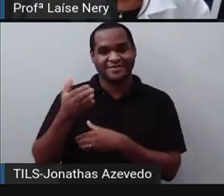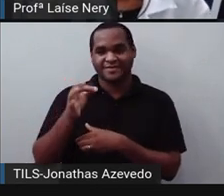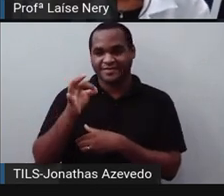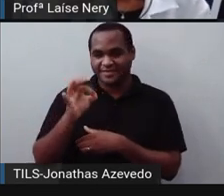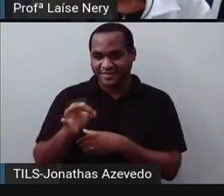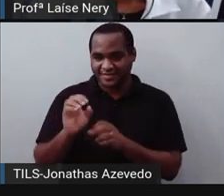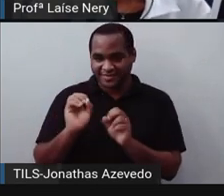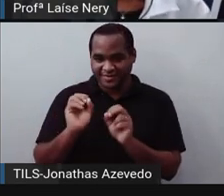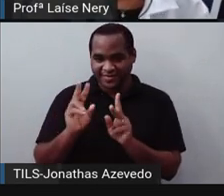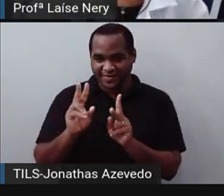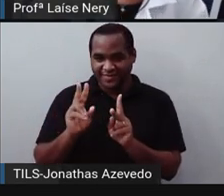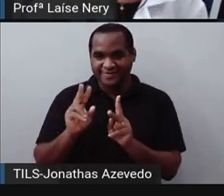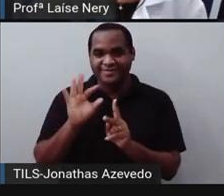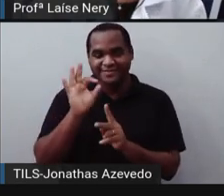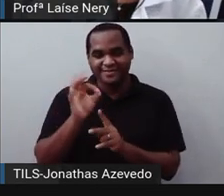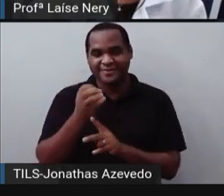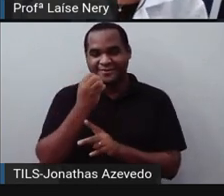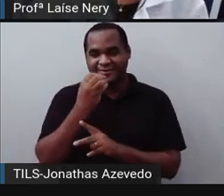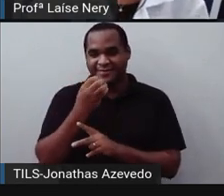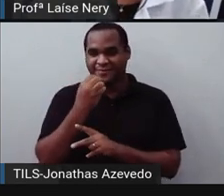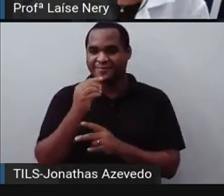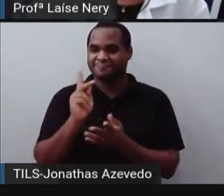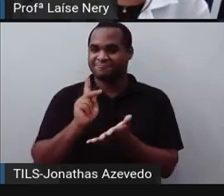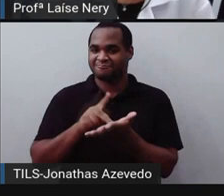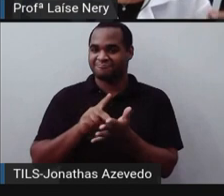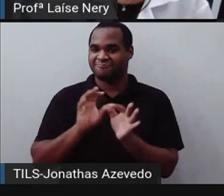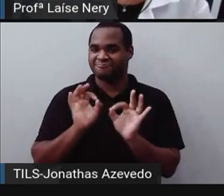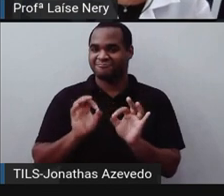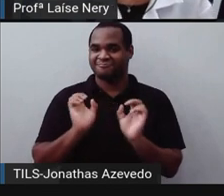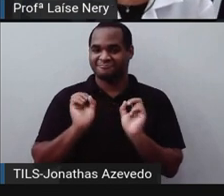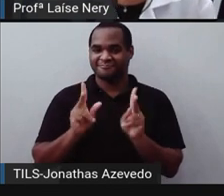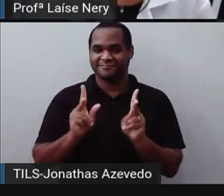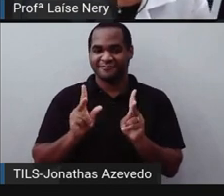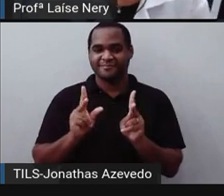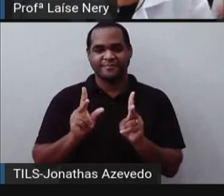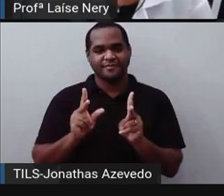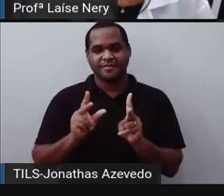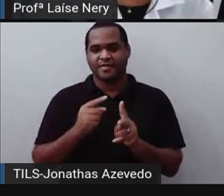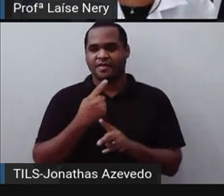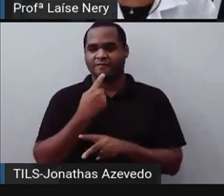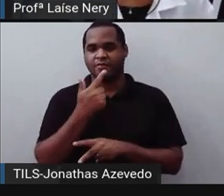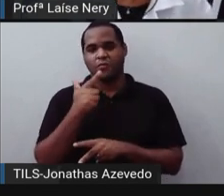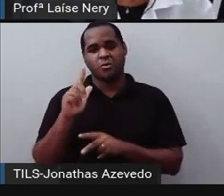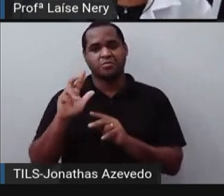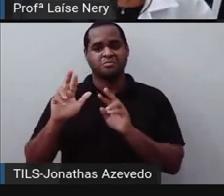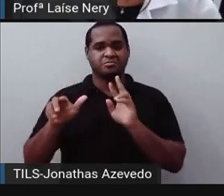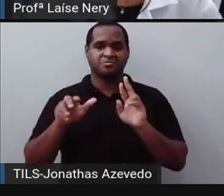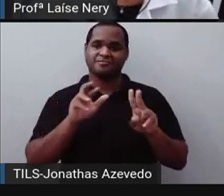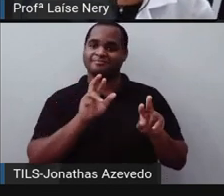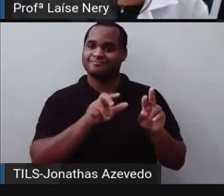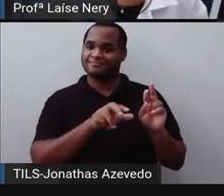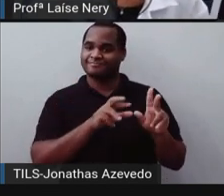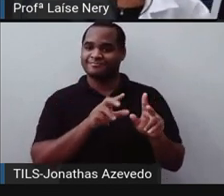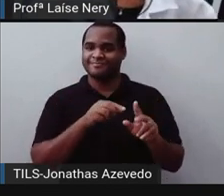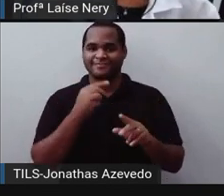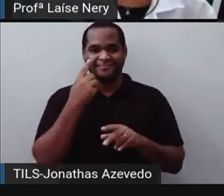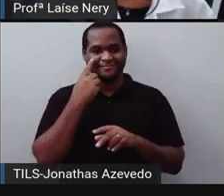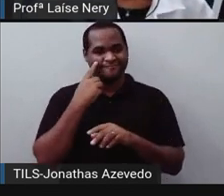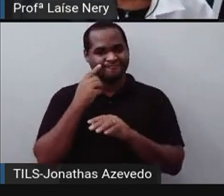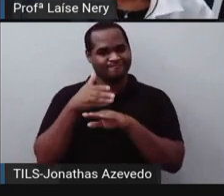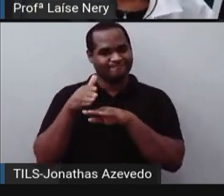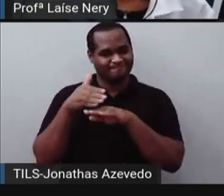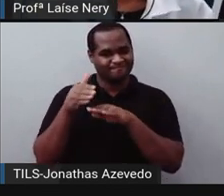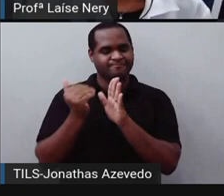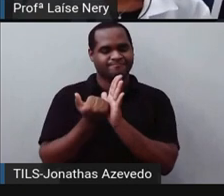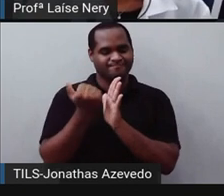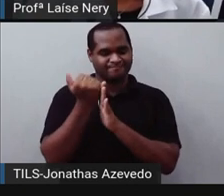você disse que era ele, então você acertou. Se você pensou que era os outros, então, calma aí que eu vou te